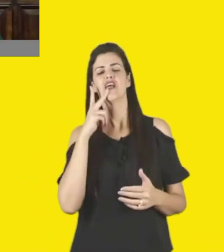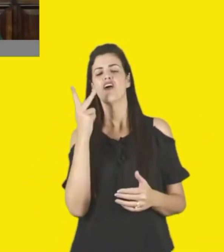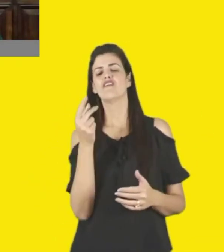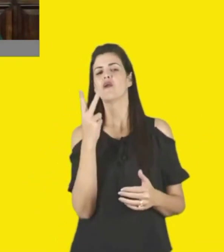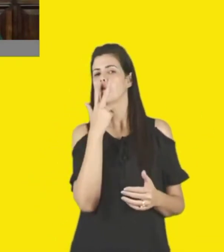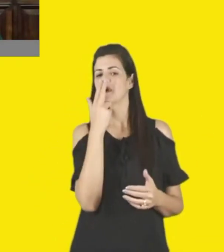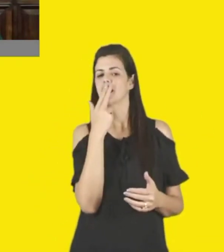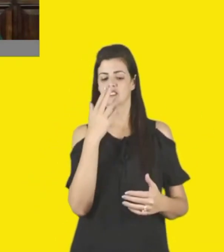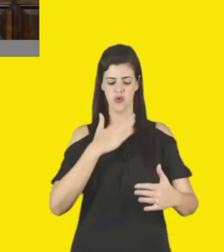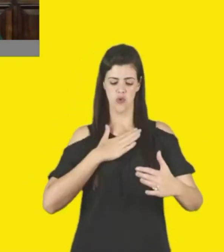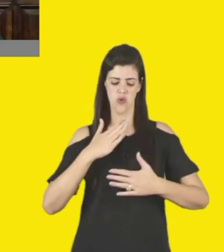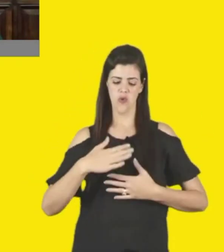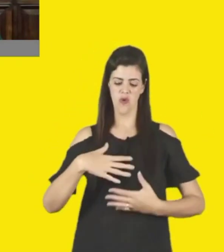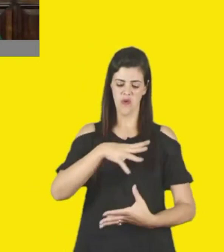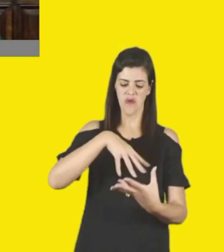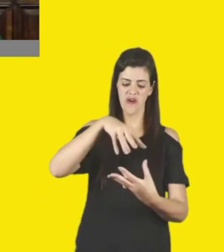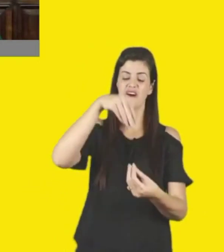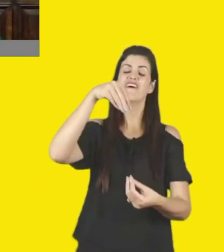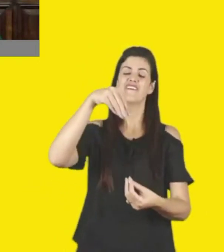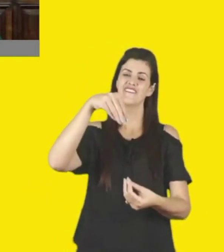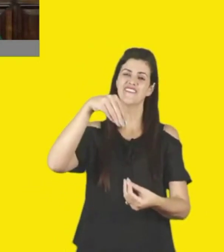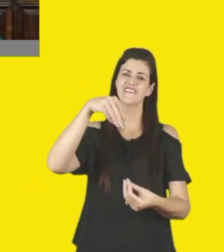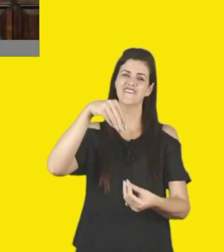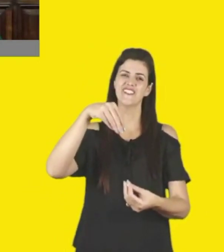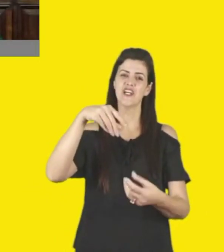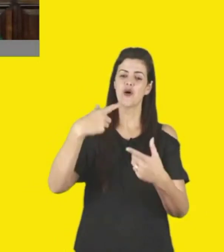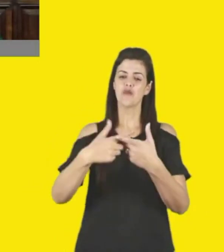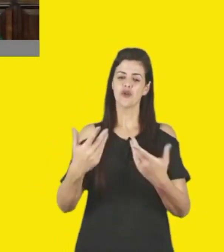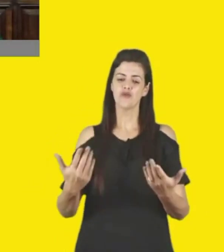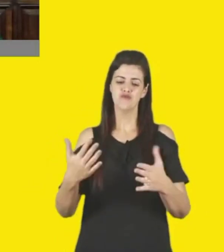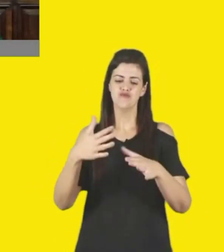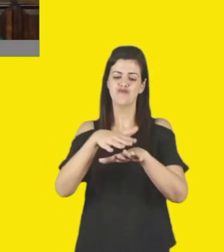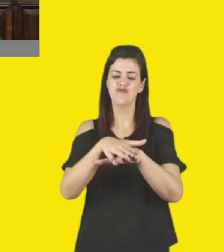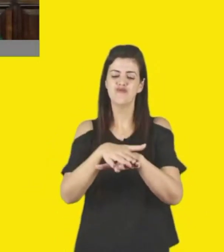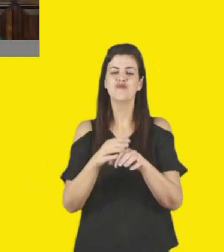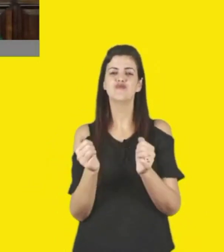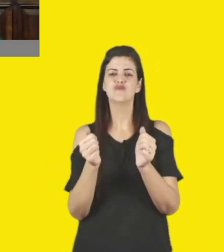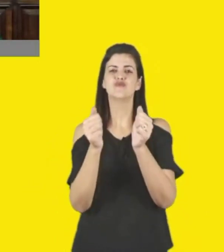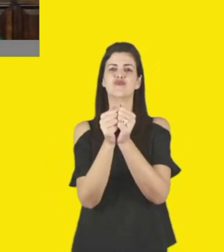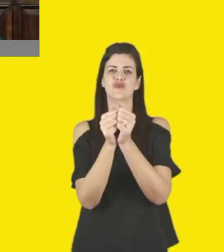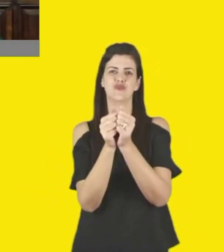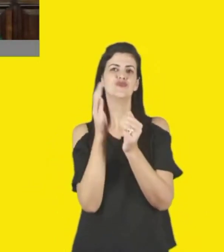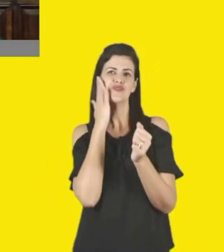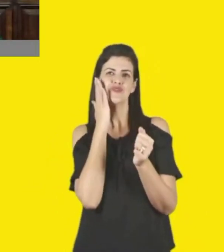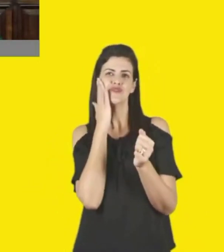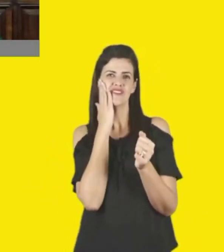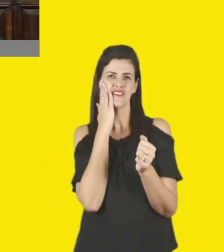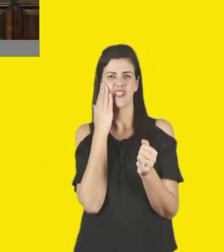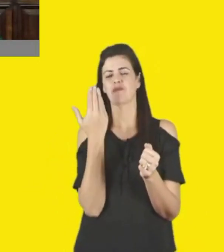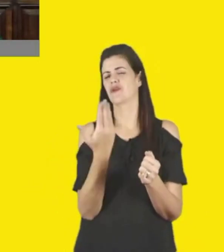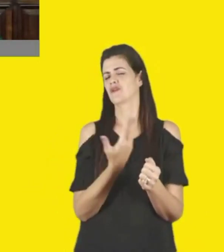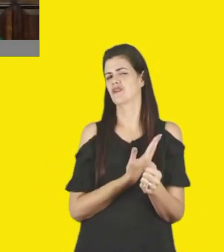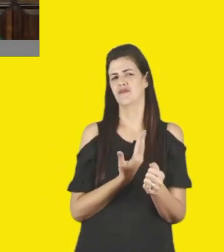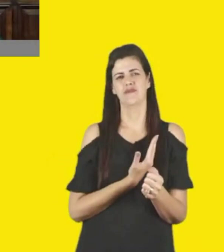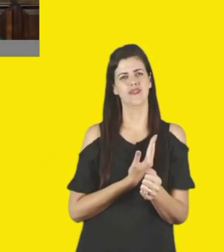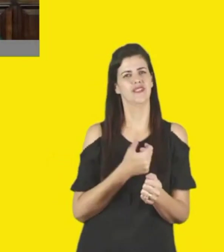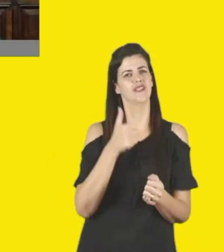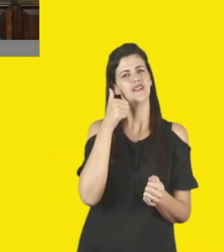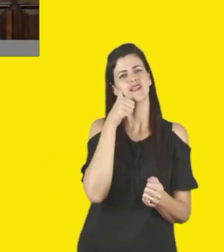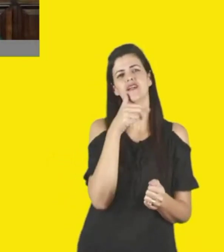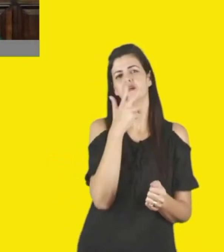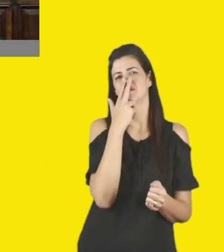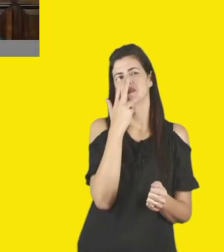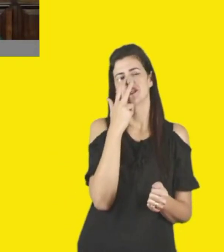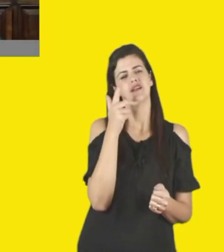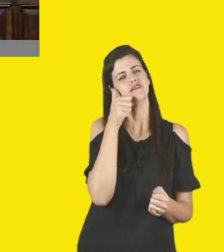falo mais peso, eu falo até corpo e alma porque podia até ser maior, quase que irmãs ter a mesa, e aí a gente poder realmente ter um